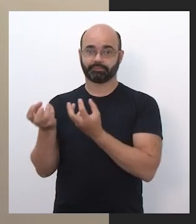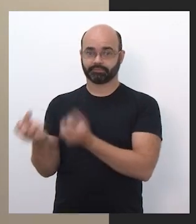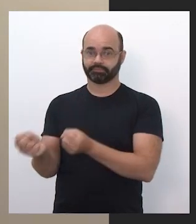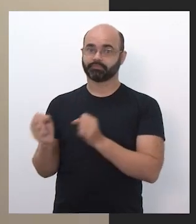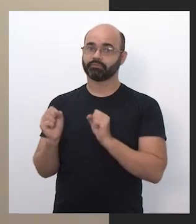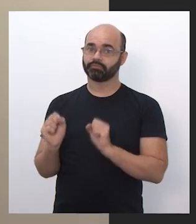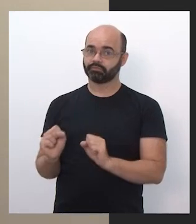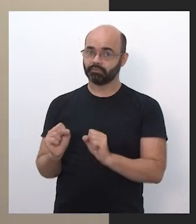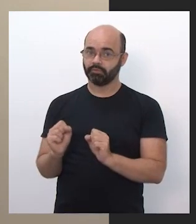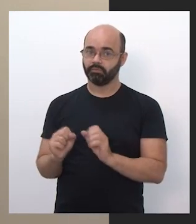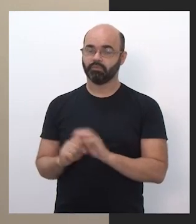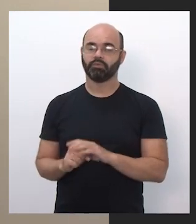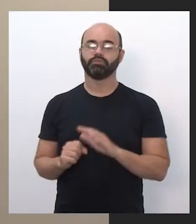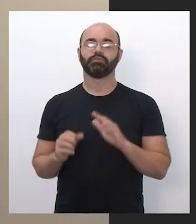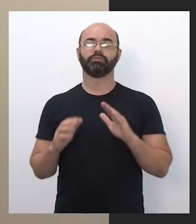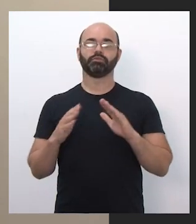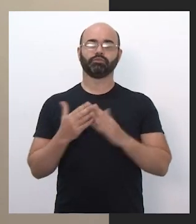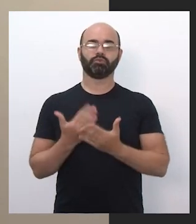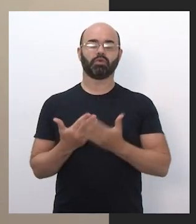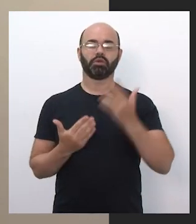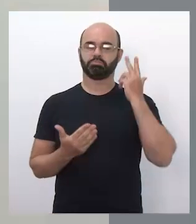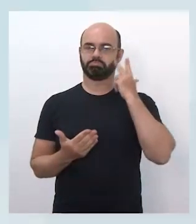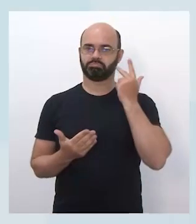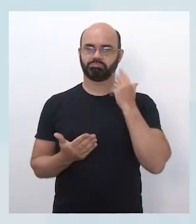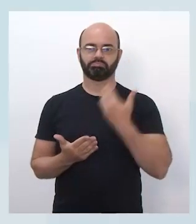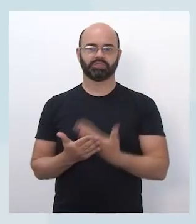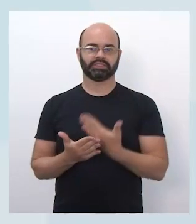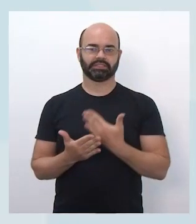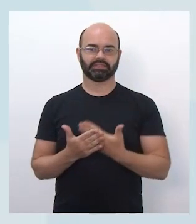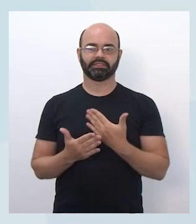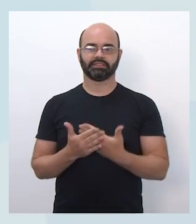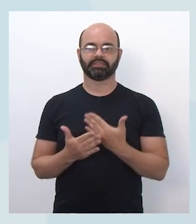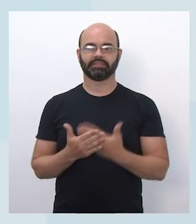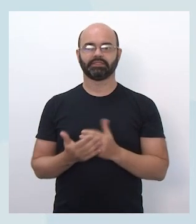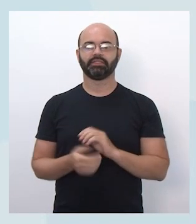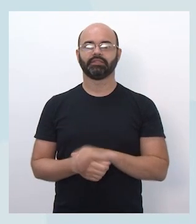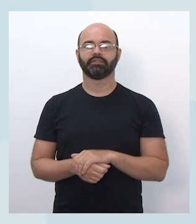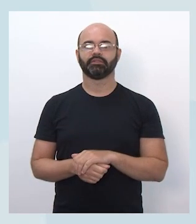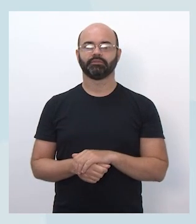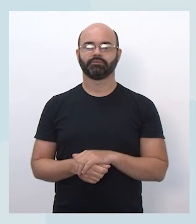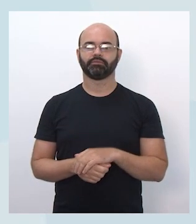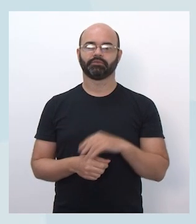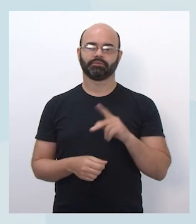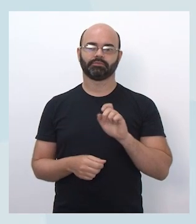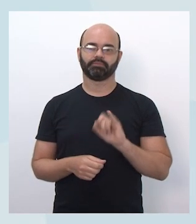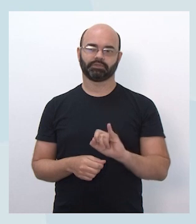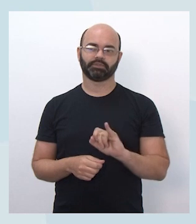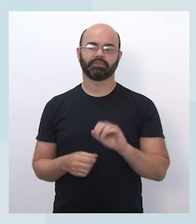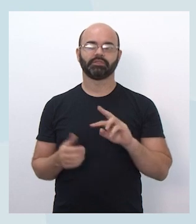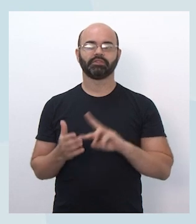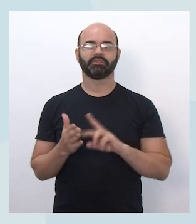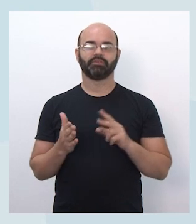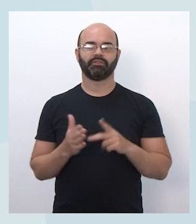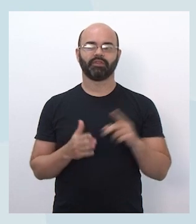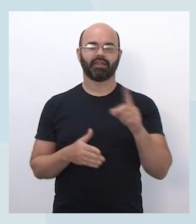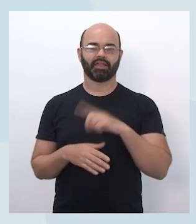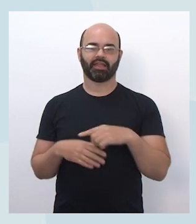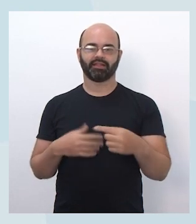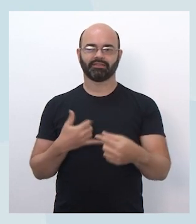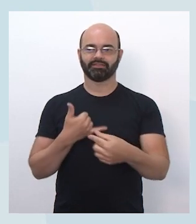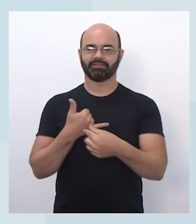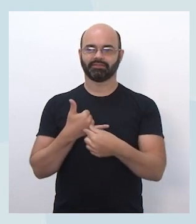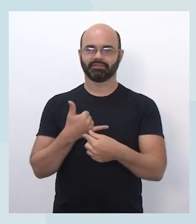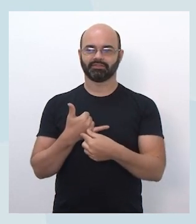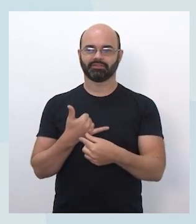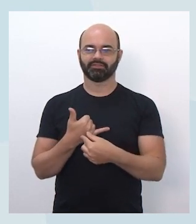de ensino regular, os alunos do noturno regular da SPACE, ou seja, aqueles que não estão matriculados em